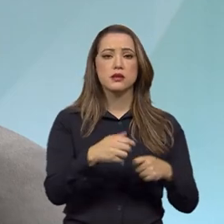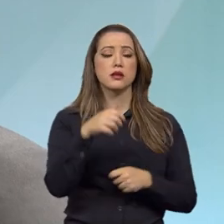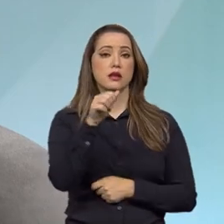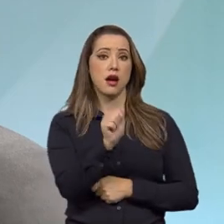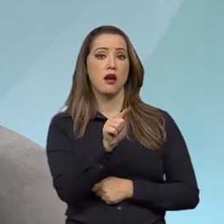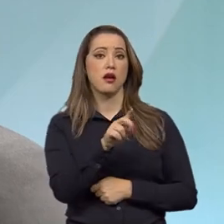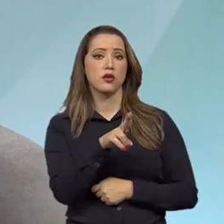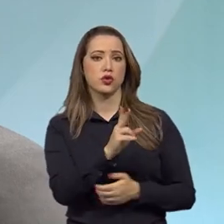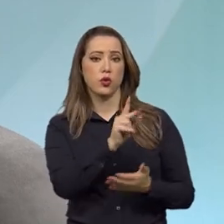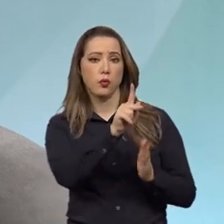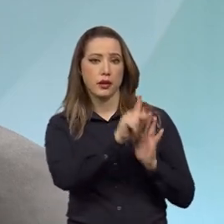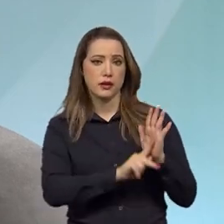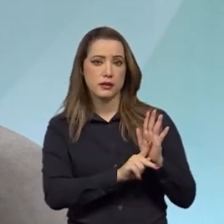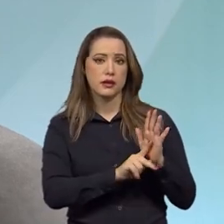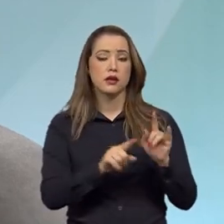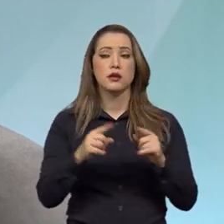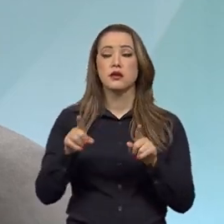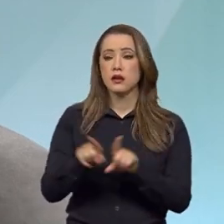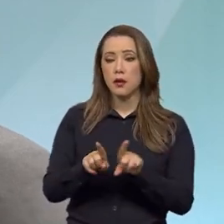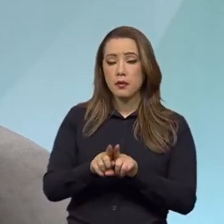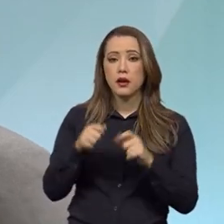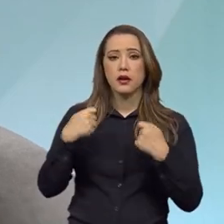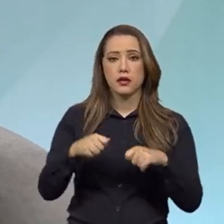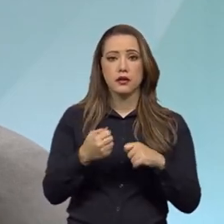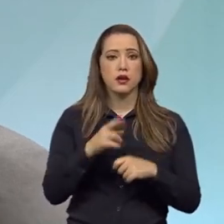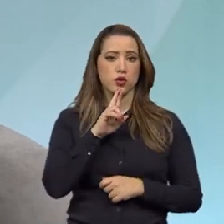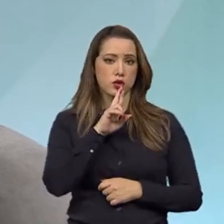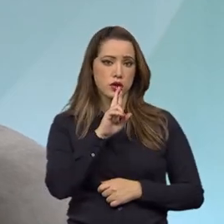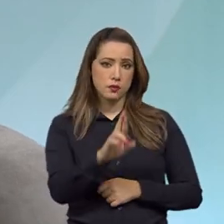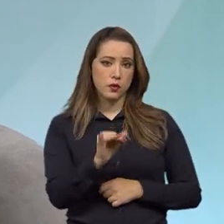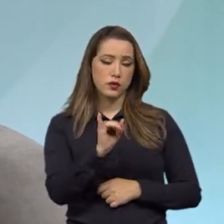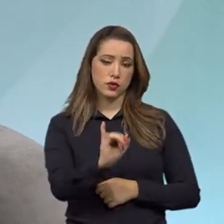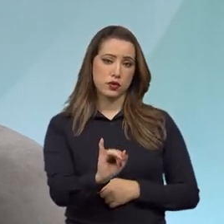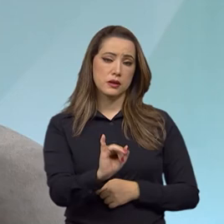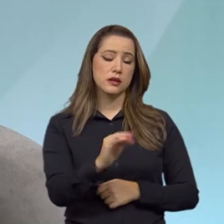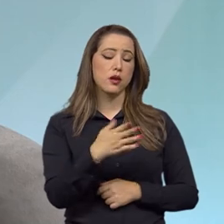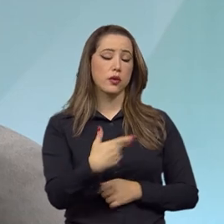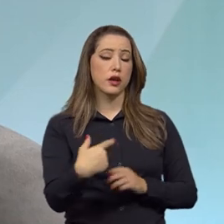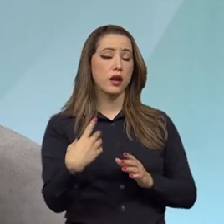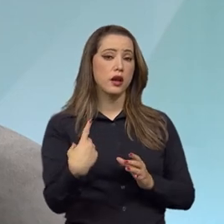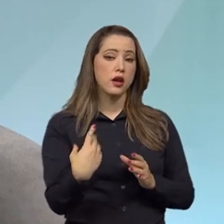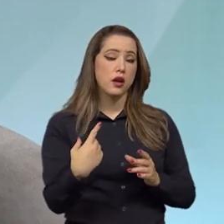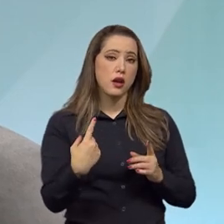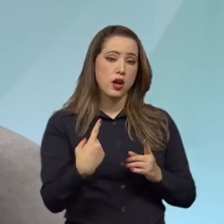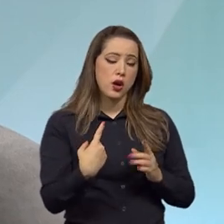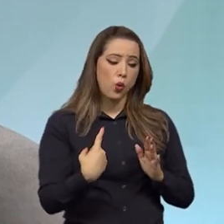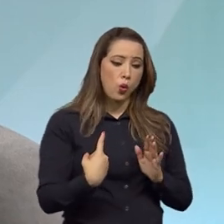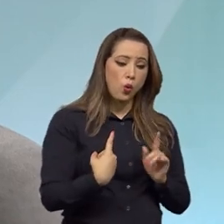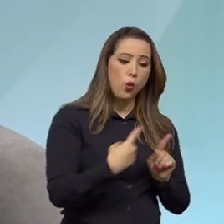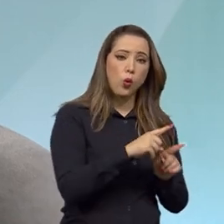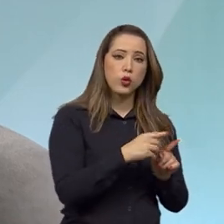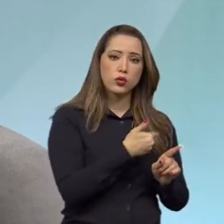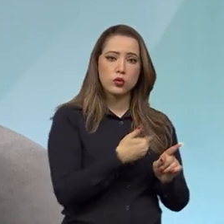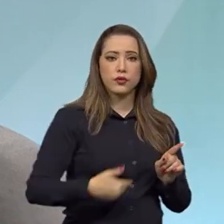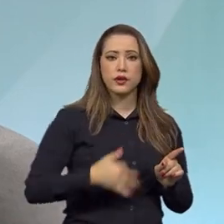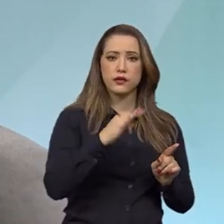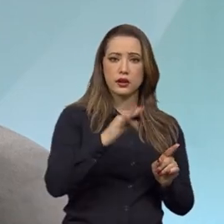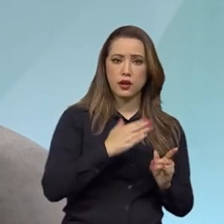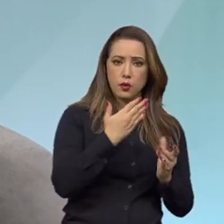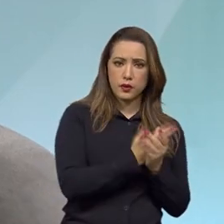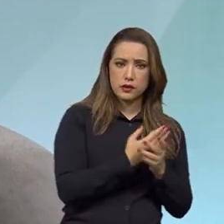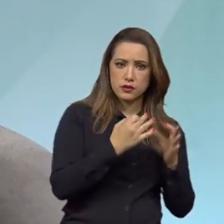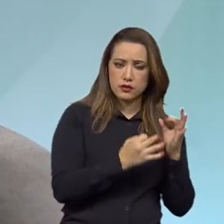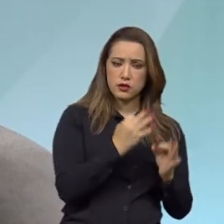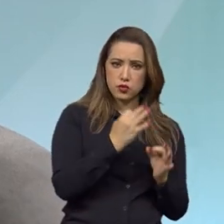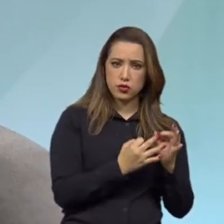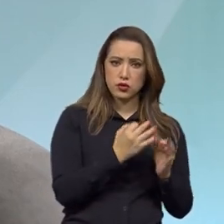a defesa judicial, quando, eventualmente, alguém demanda em face da União. Enfim, são várias as funções da Advocacia-Geral da União. E